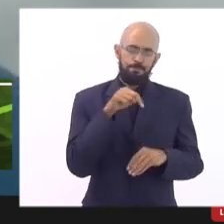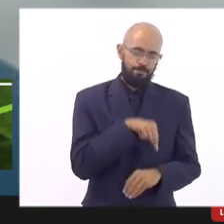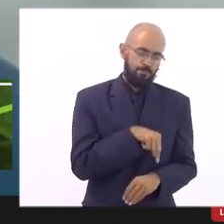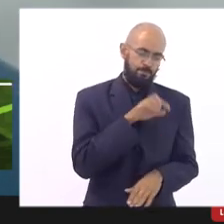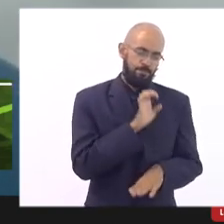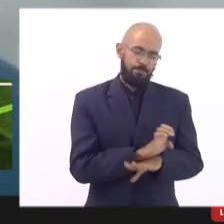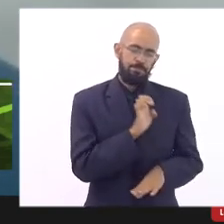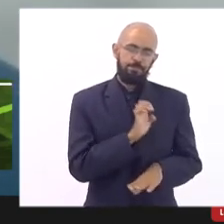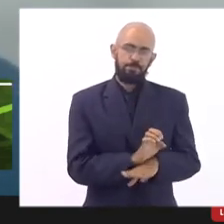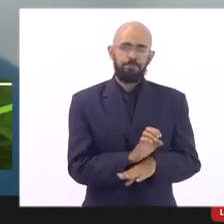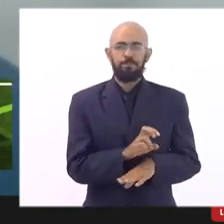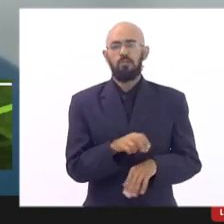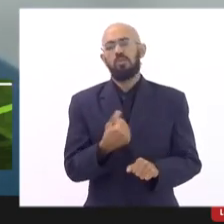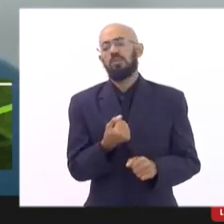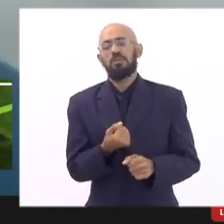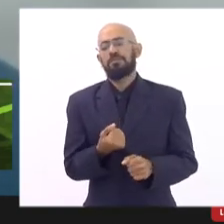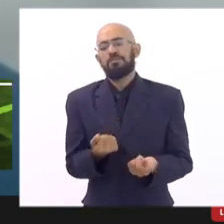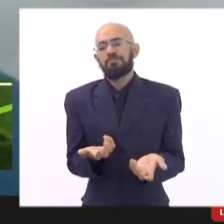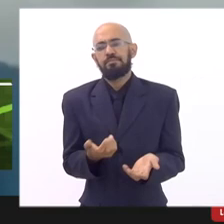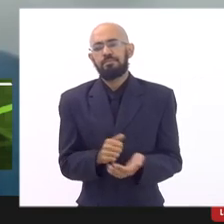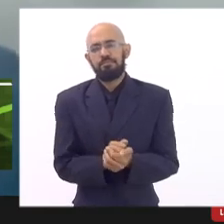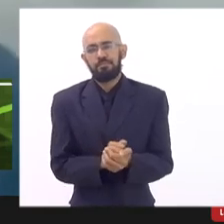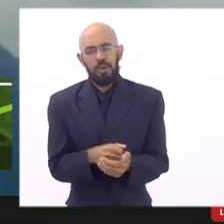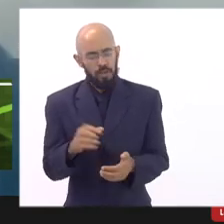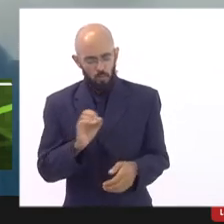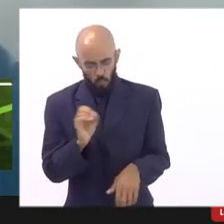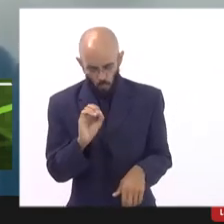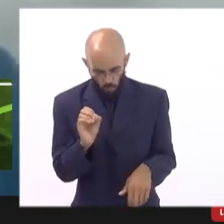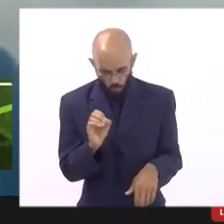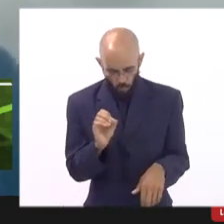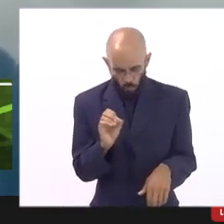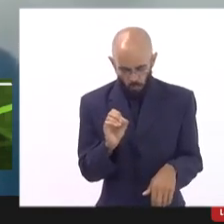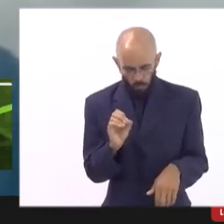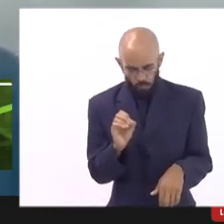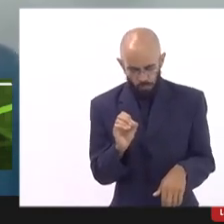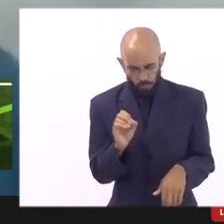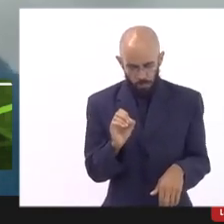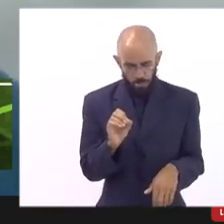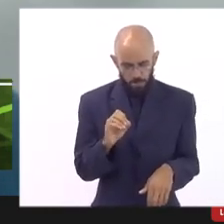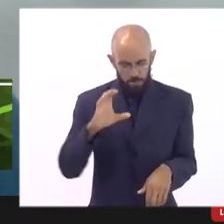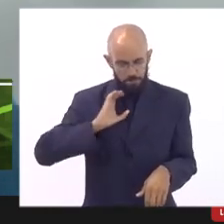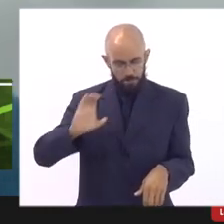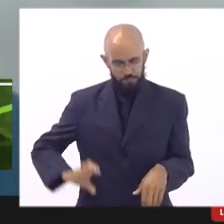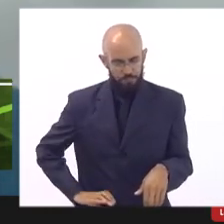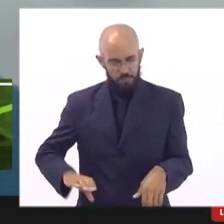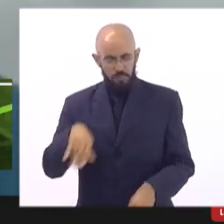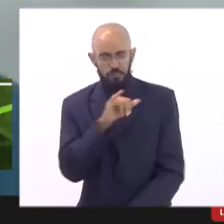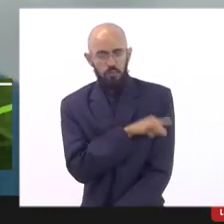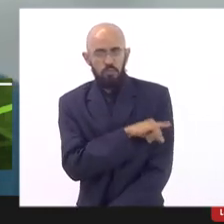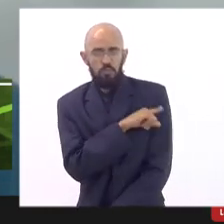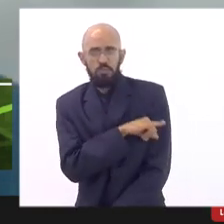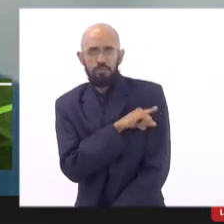estado e que ninguém nenhum cidadão fluminense